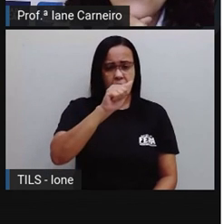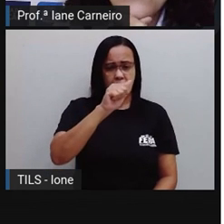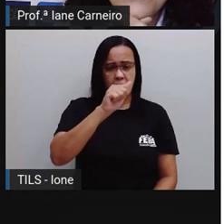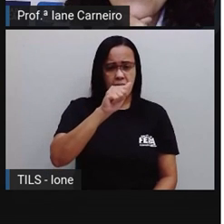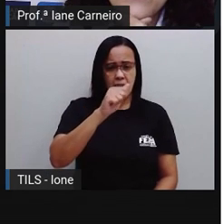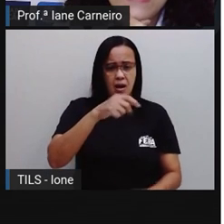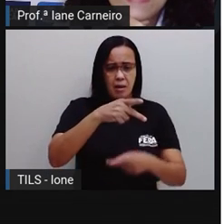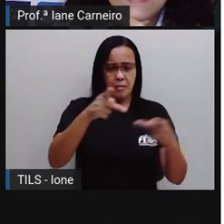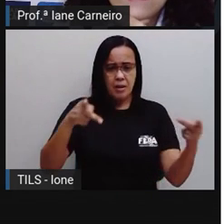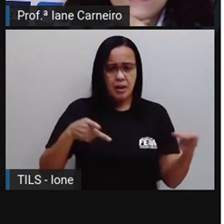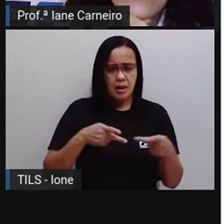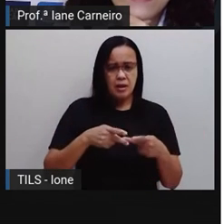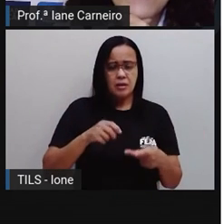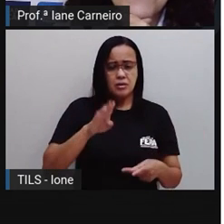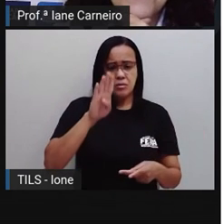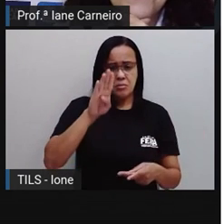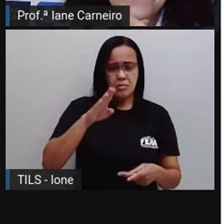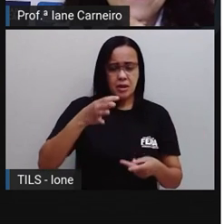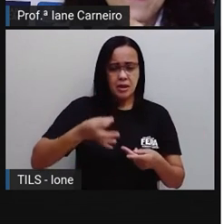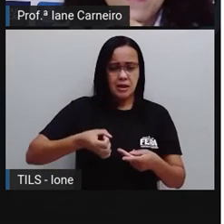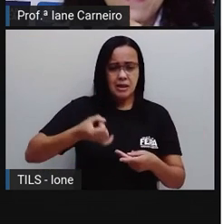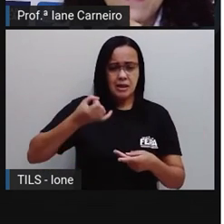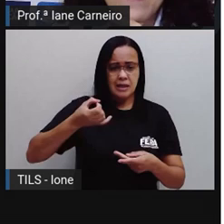garfo? O que que tá escrito aí?